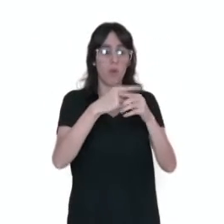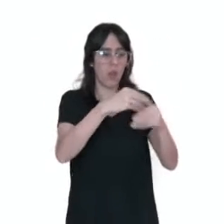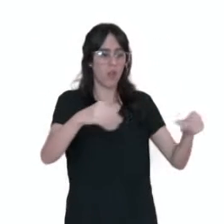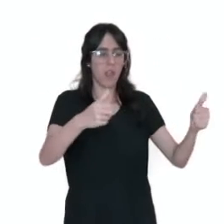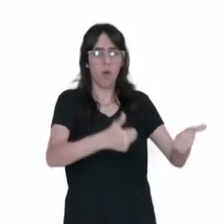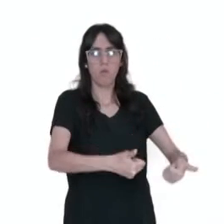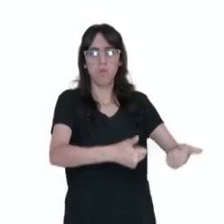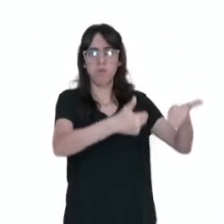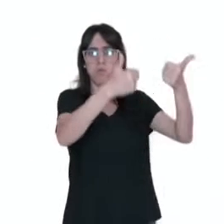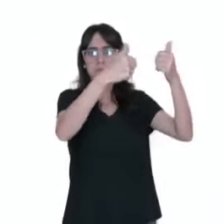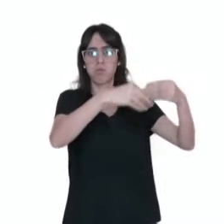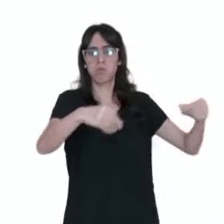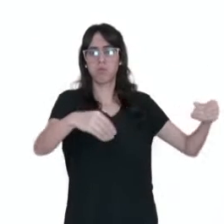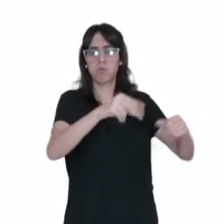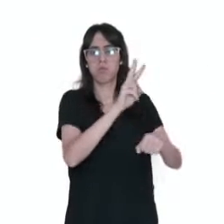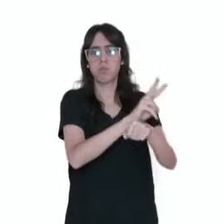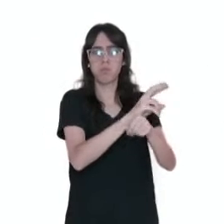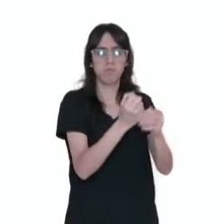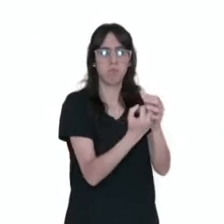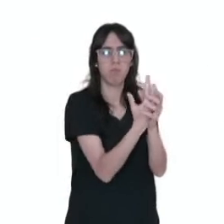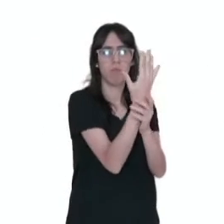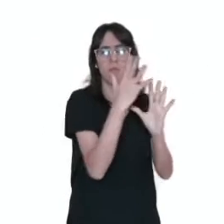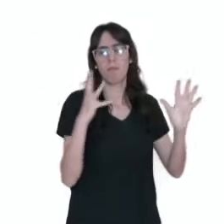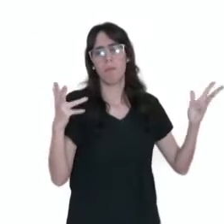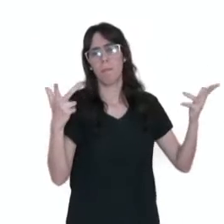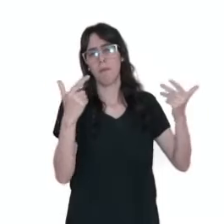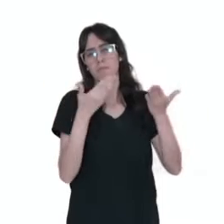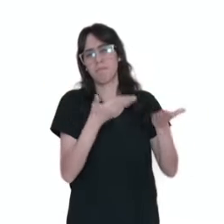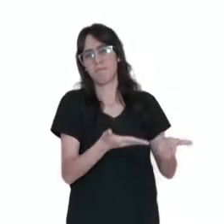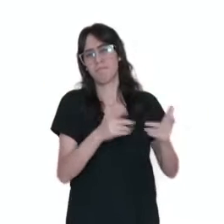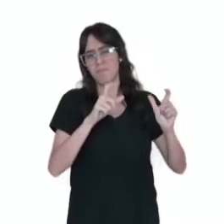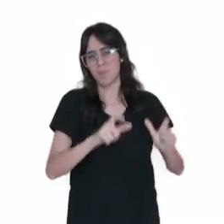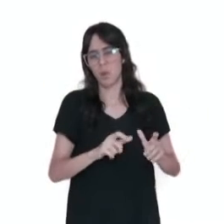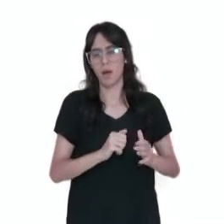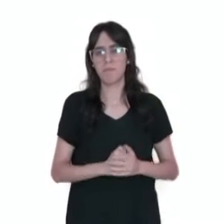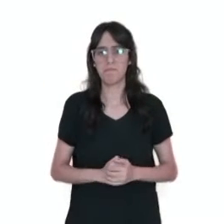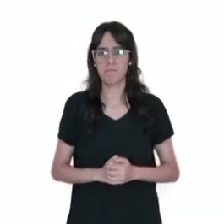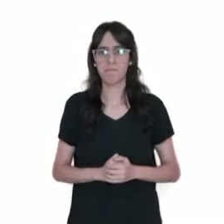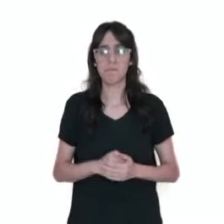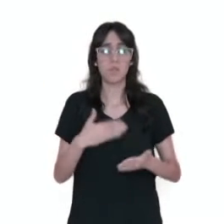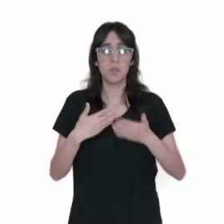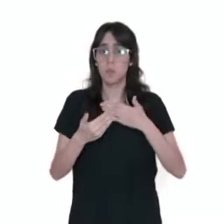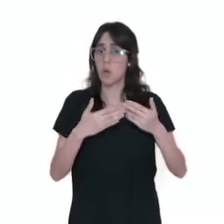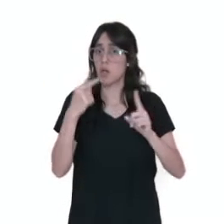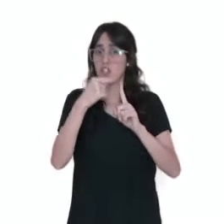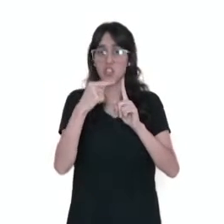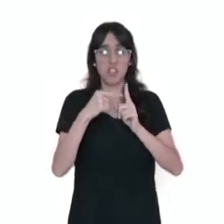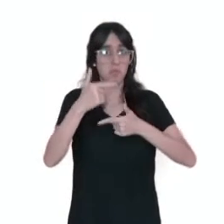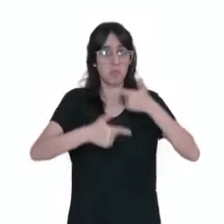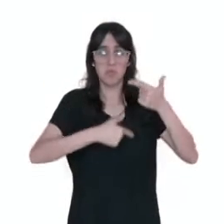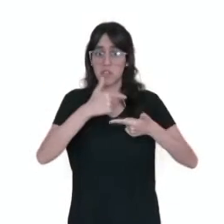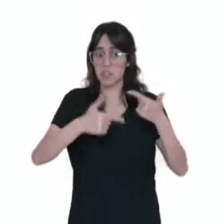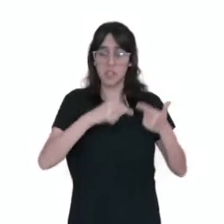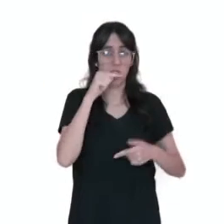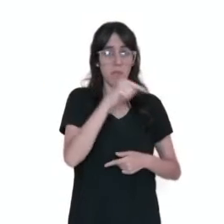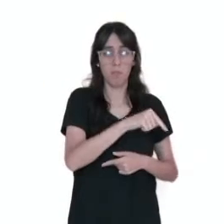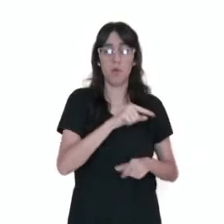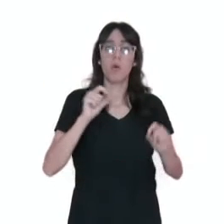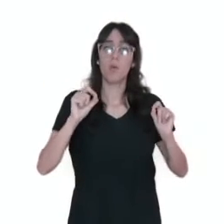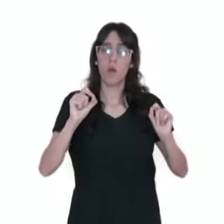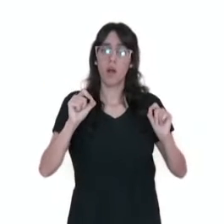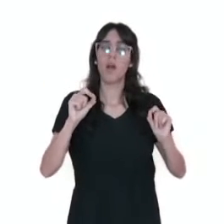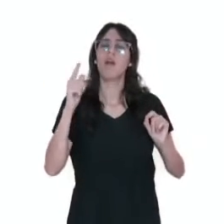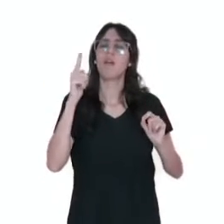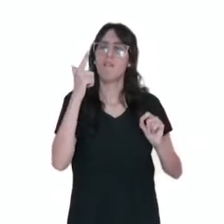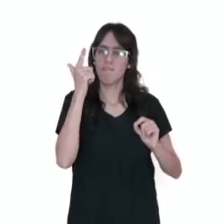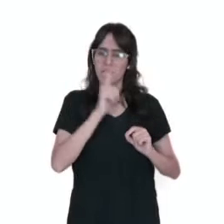daquele privilegiado recanto de nossa pátria. Qualquer que seja a atividade que se dedique, você terá